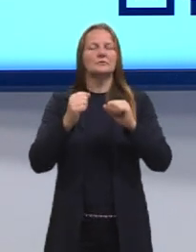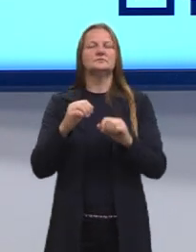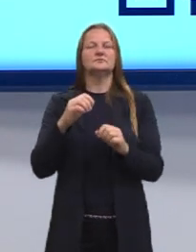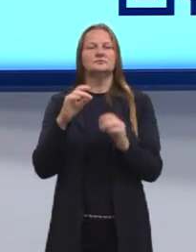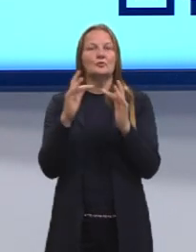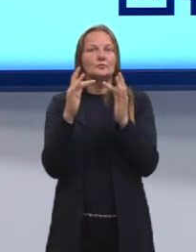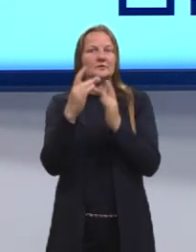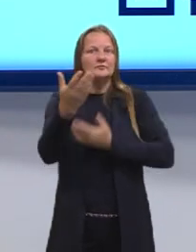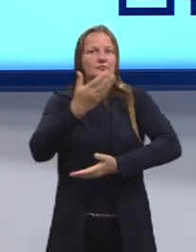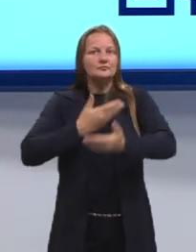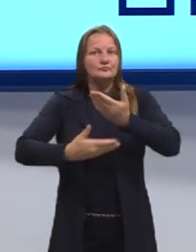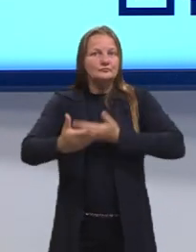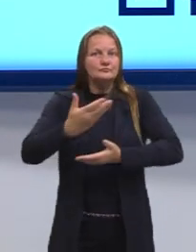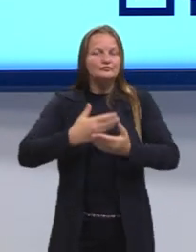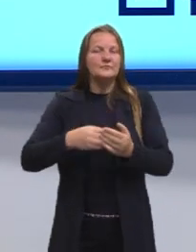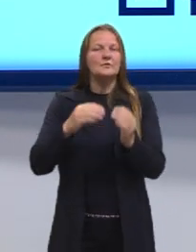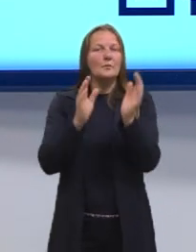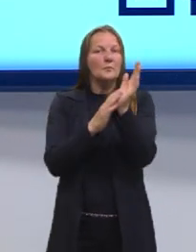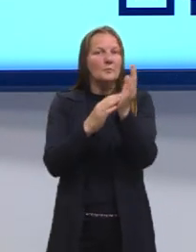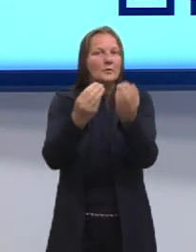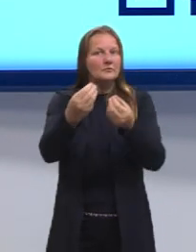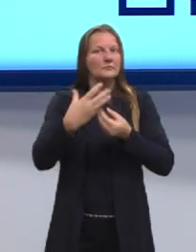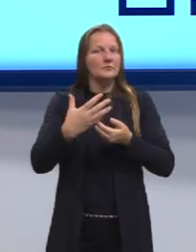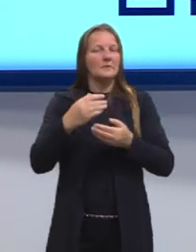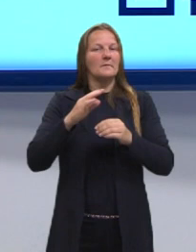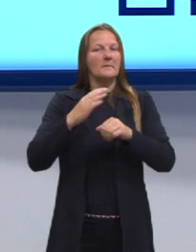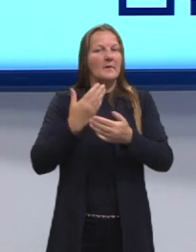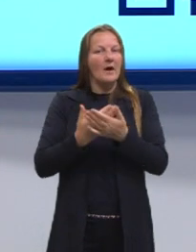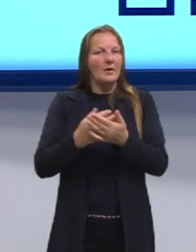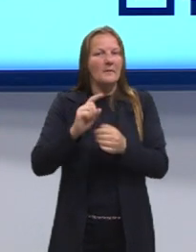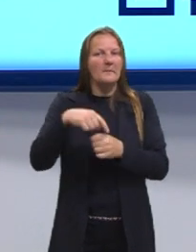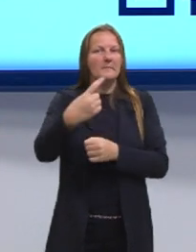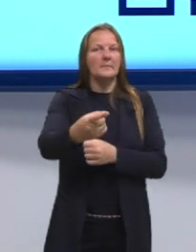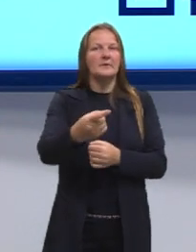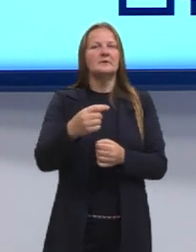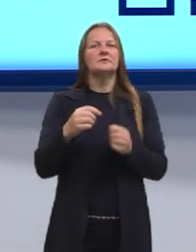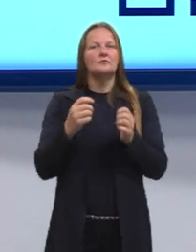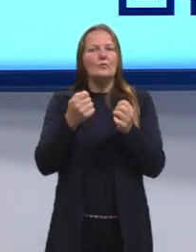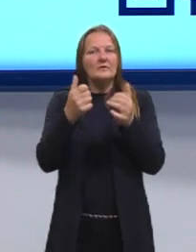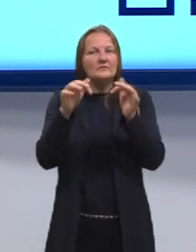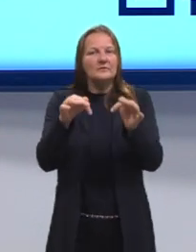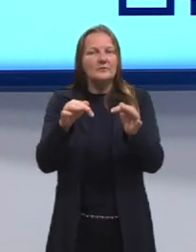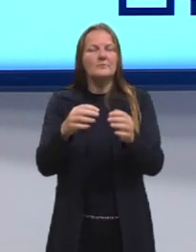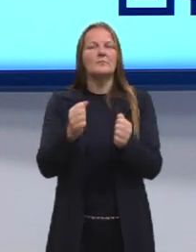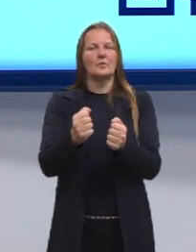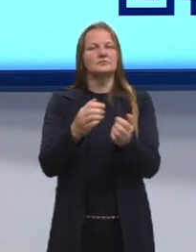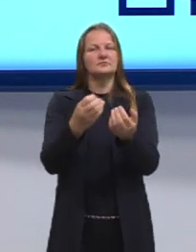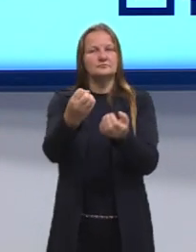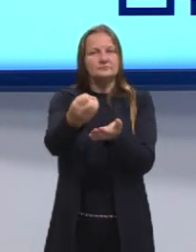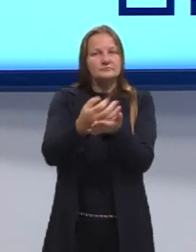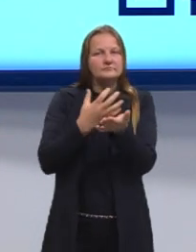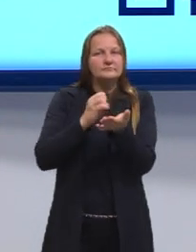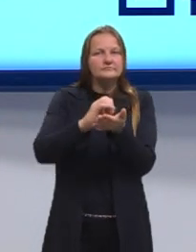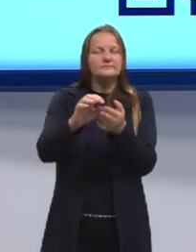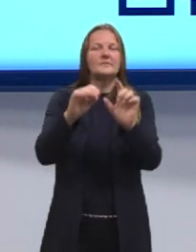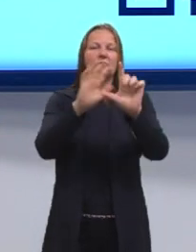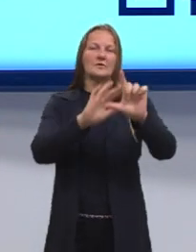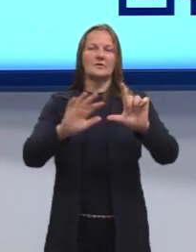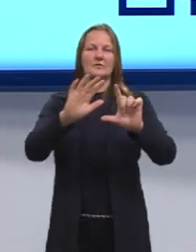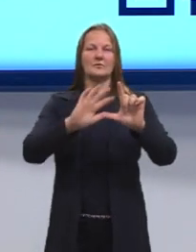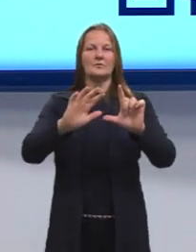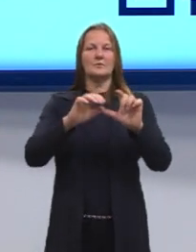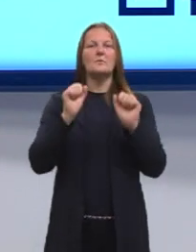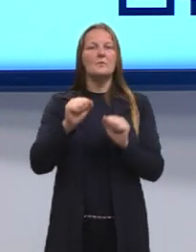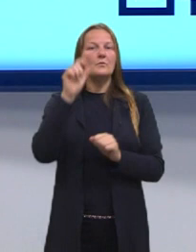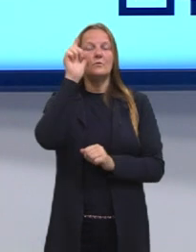entrar em contato, sugestões também para as próximas aulas da reta final. E ali no QR Code vocês conseguem